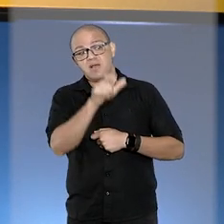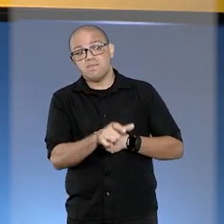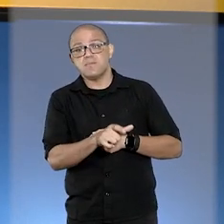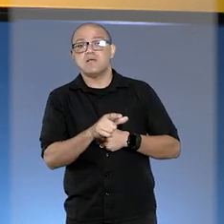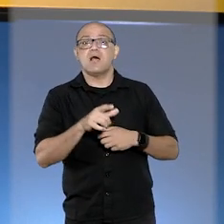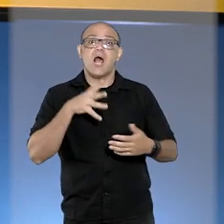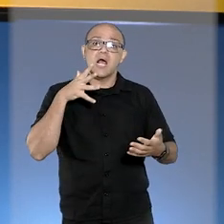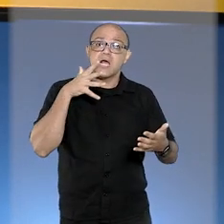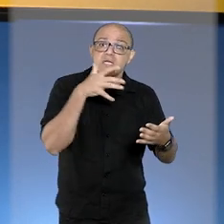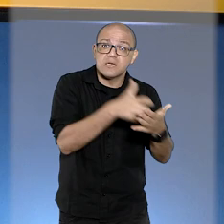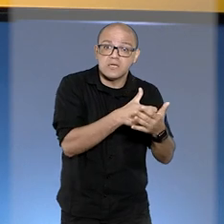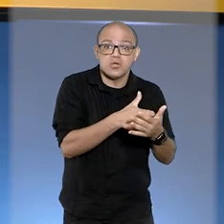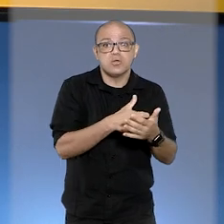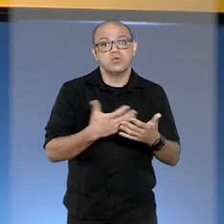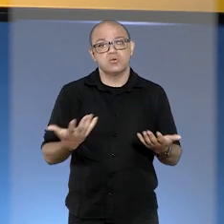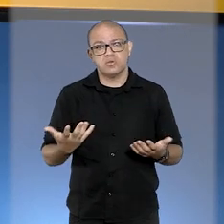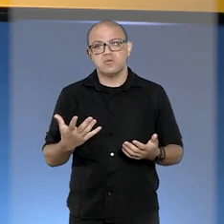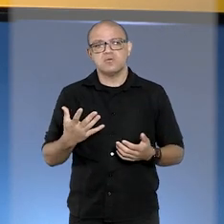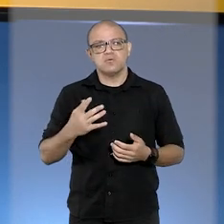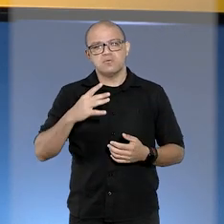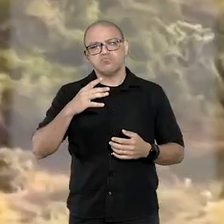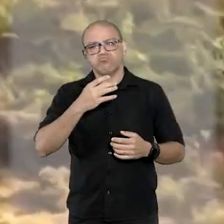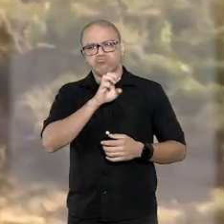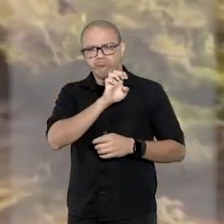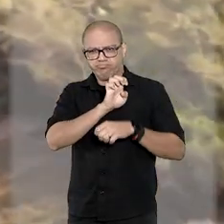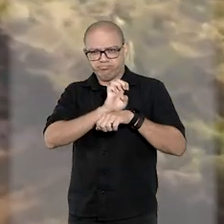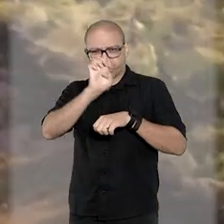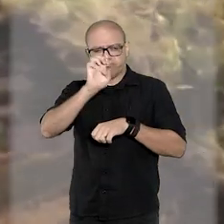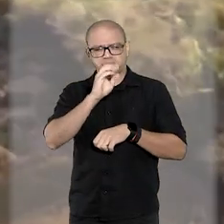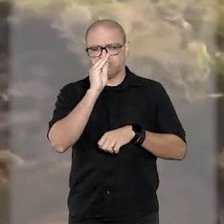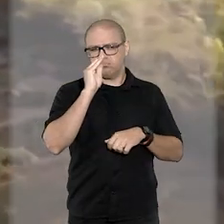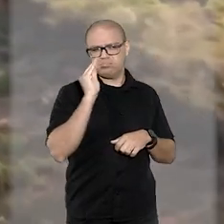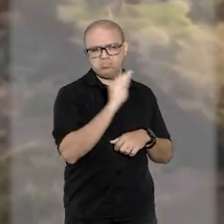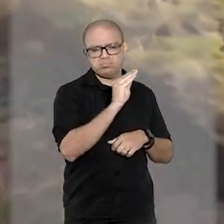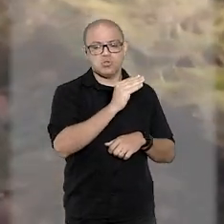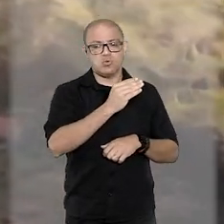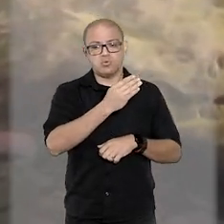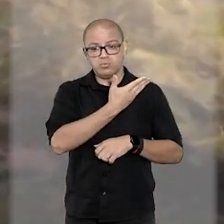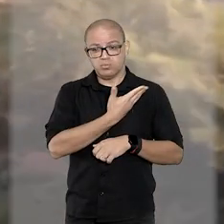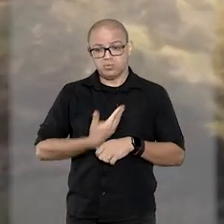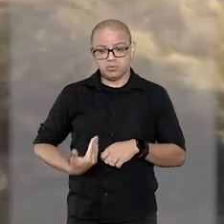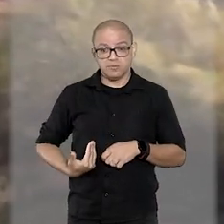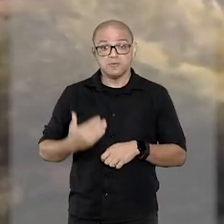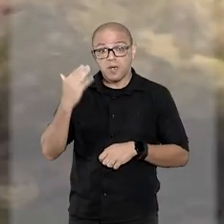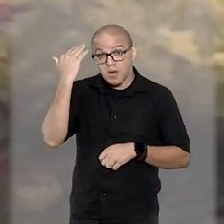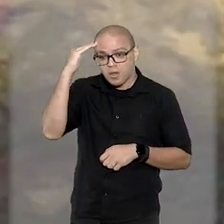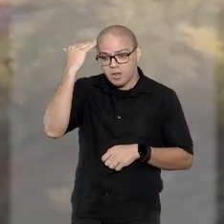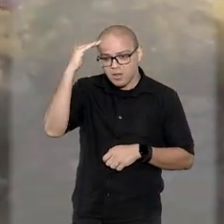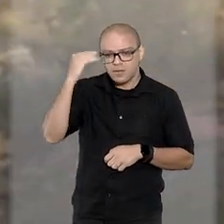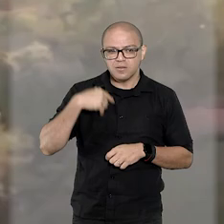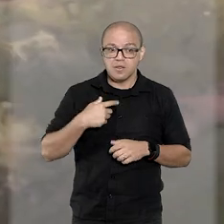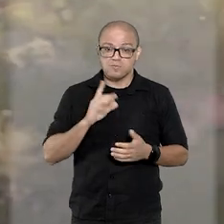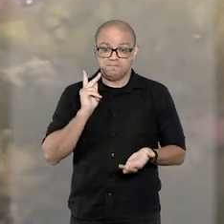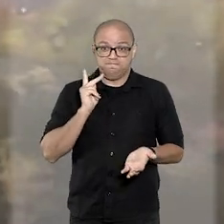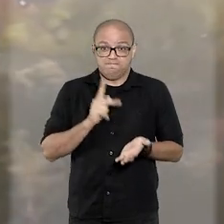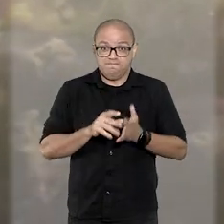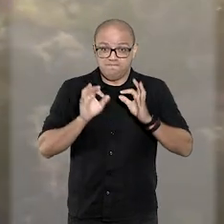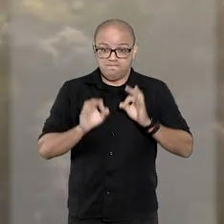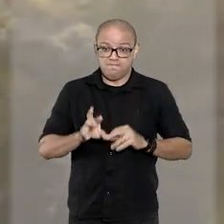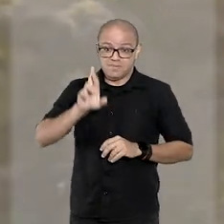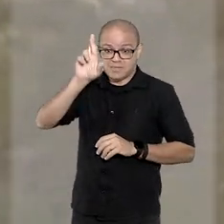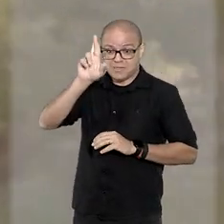de acidente causado por omissão do Estado. O entendimento do colegiado foi de que, quando reconhecida a